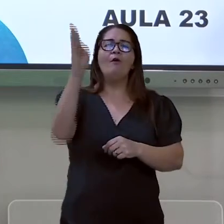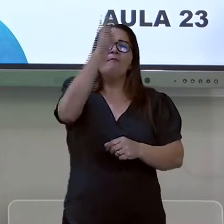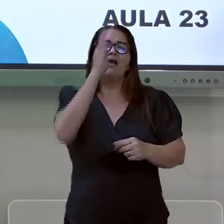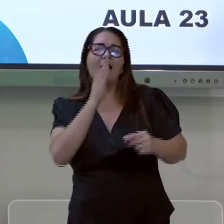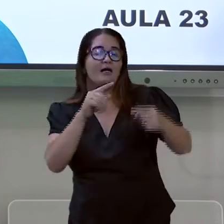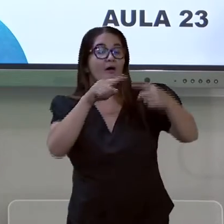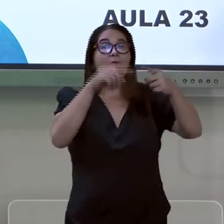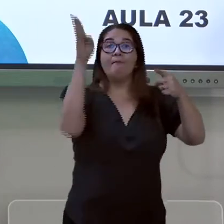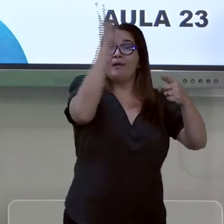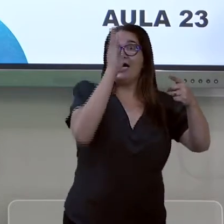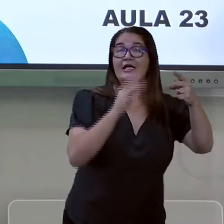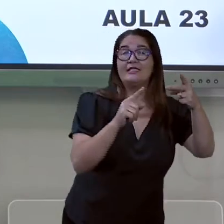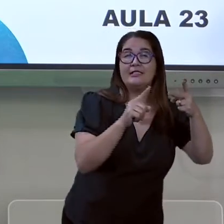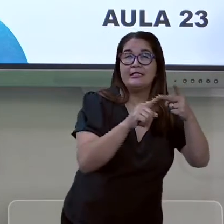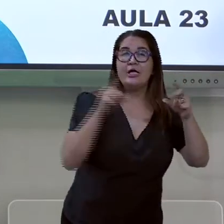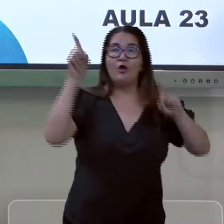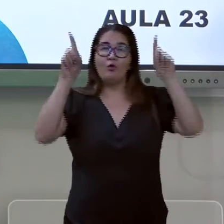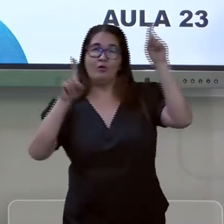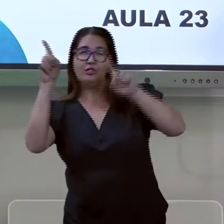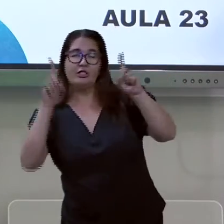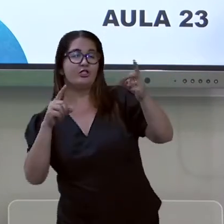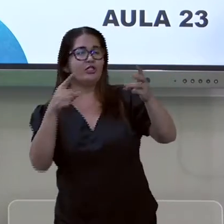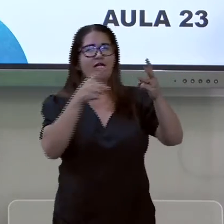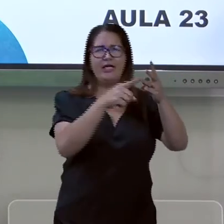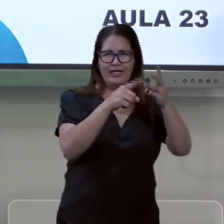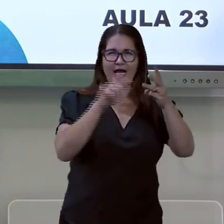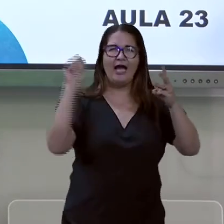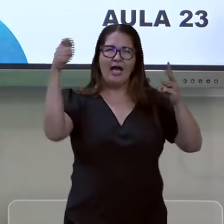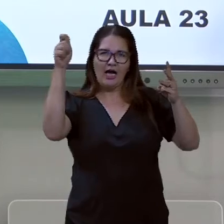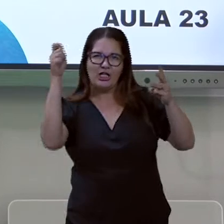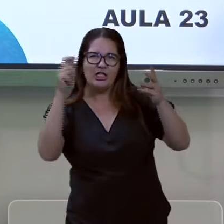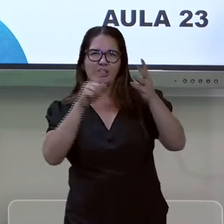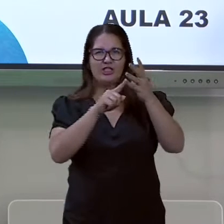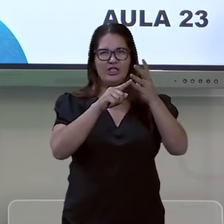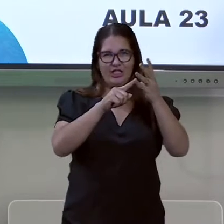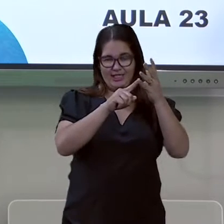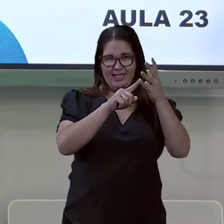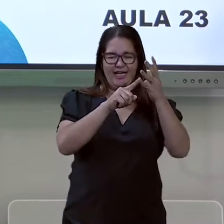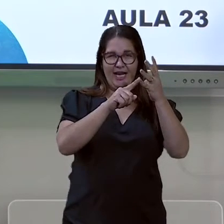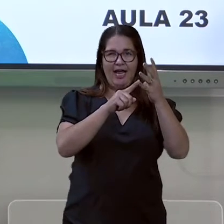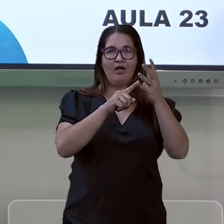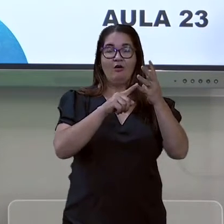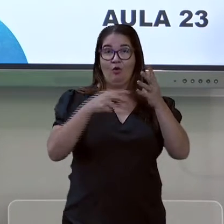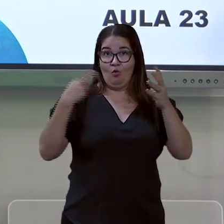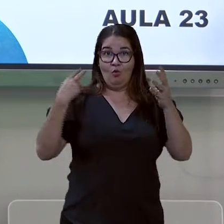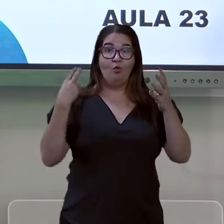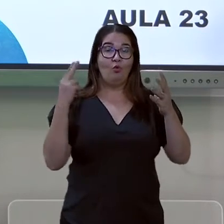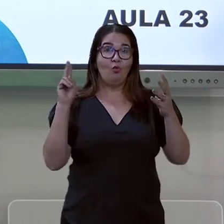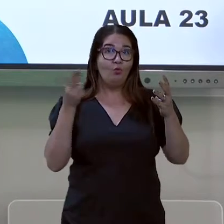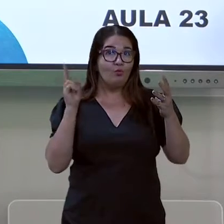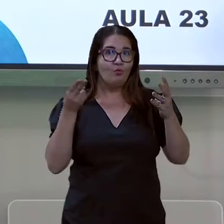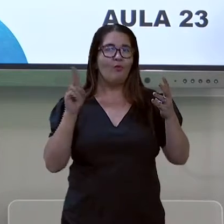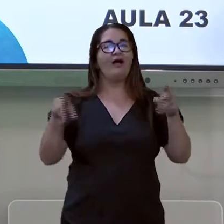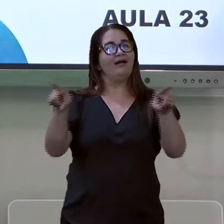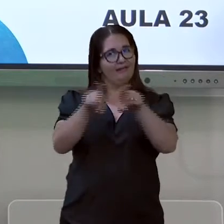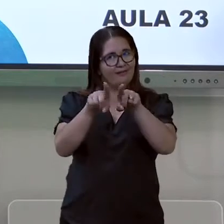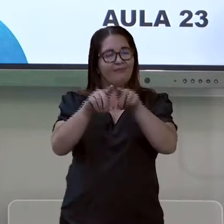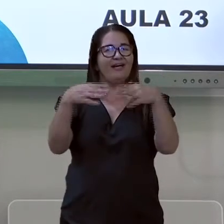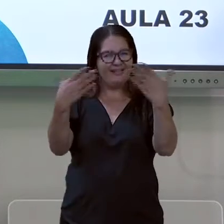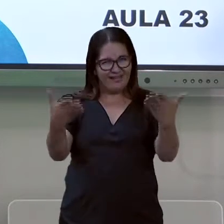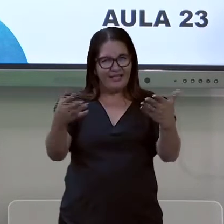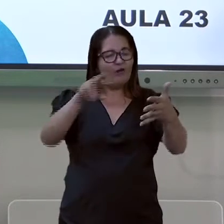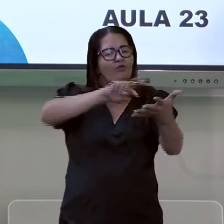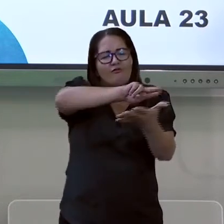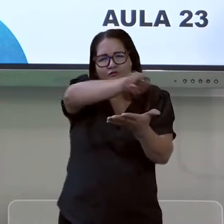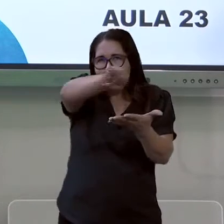Uruguai, entre outros. E aí, preparados para a nossa sequência? Essa é a segunda aula da